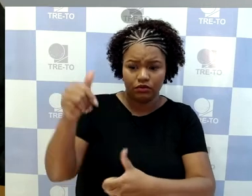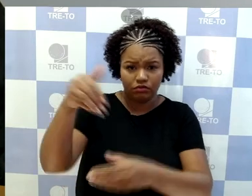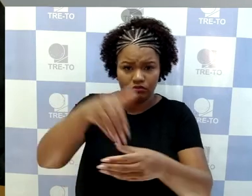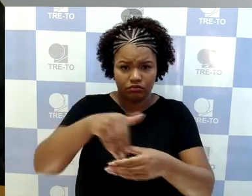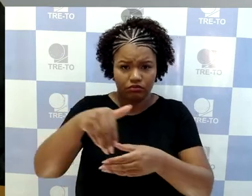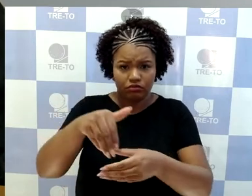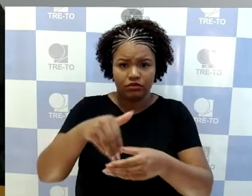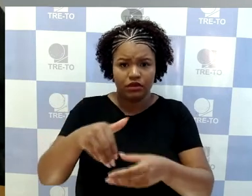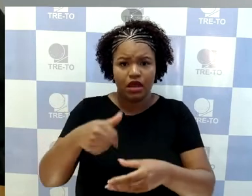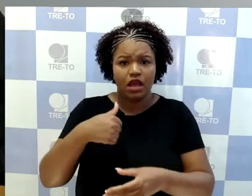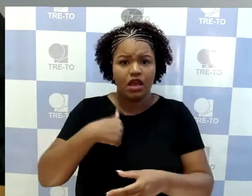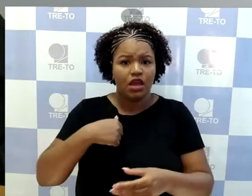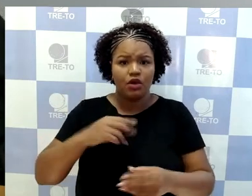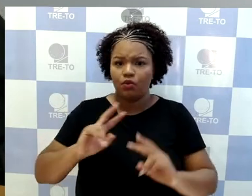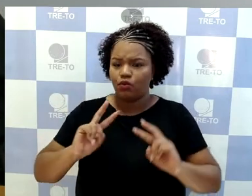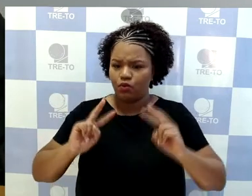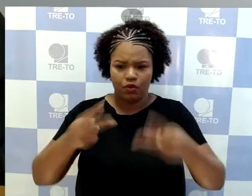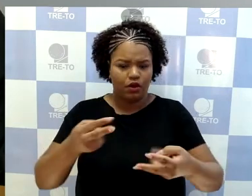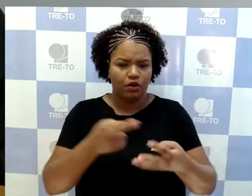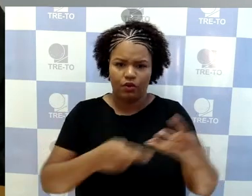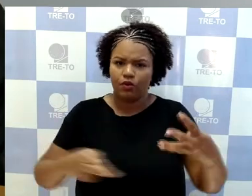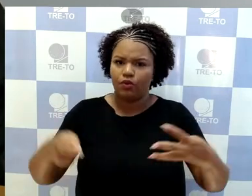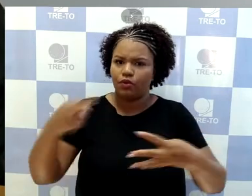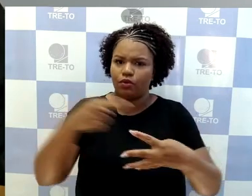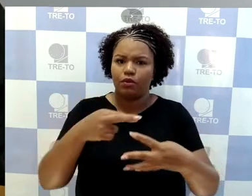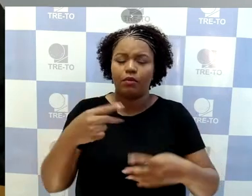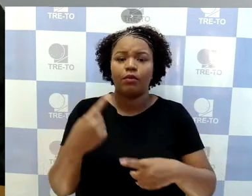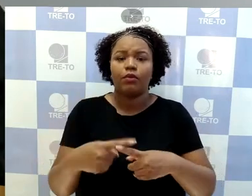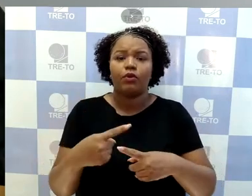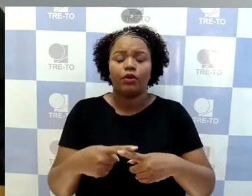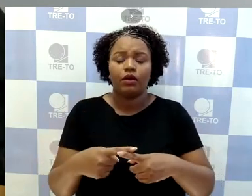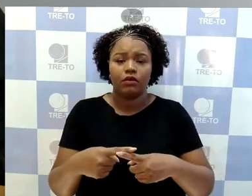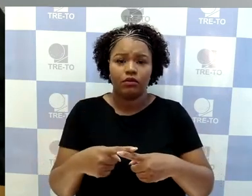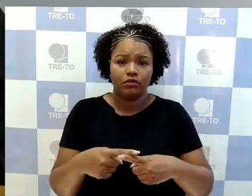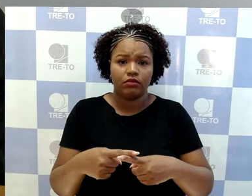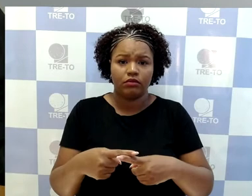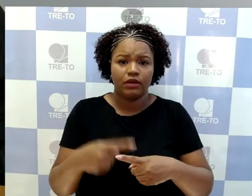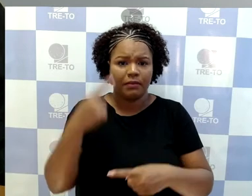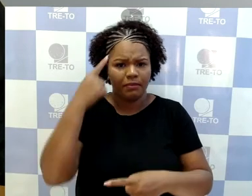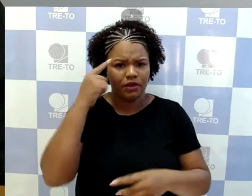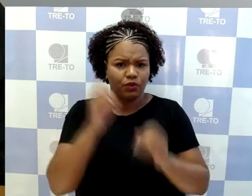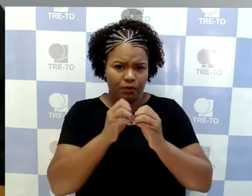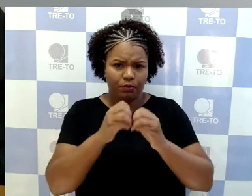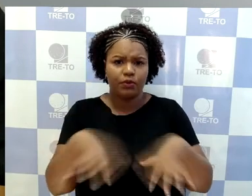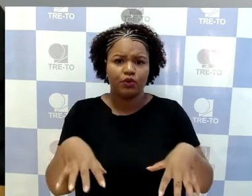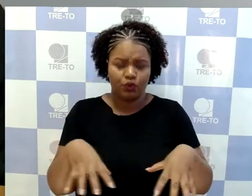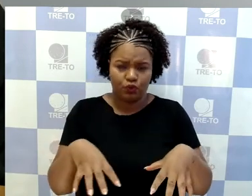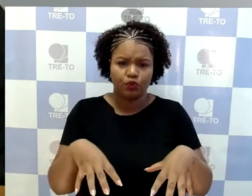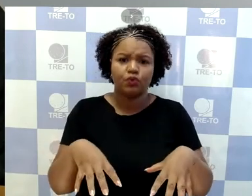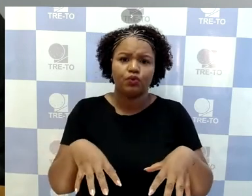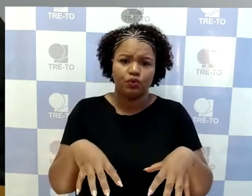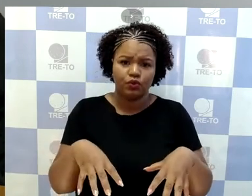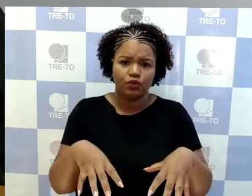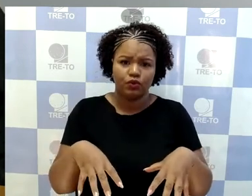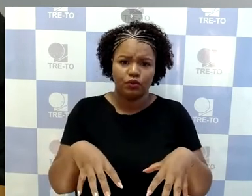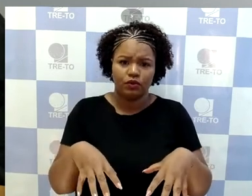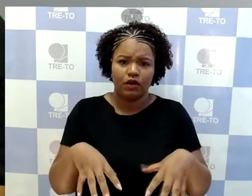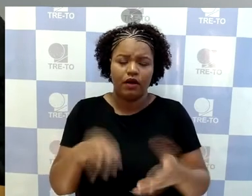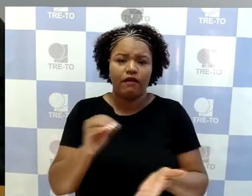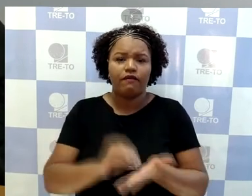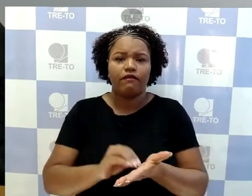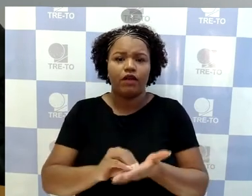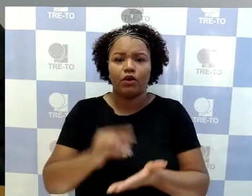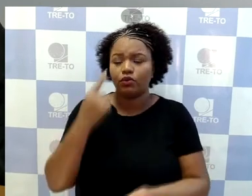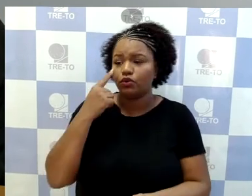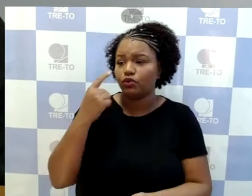estou deixando de conhecer do recurso, por considerá-lo prejudicado ante a falta de interesse processual